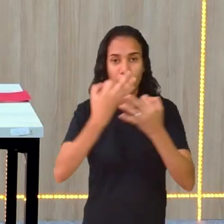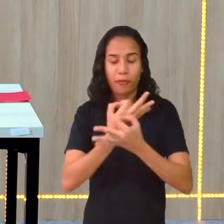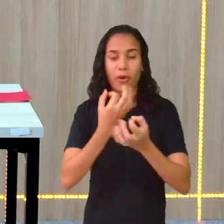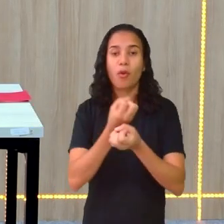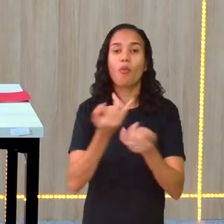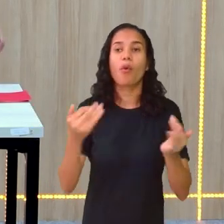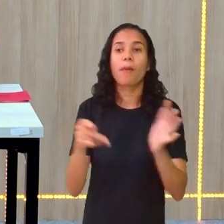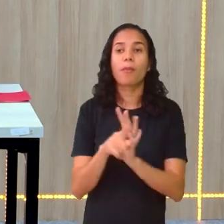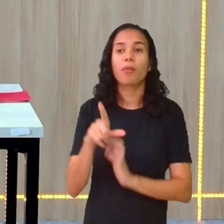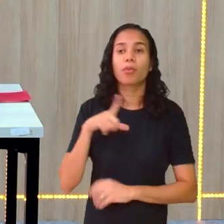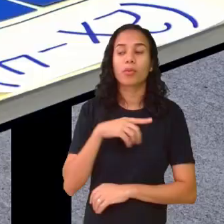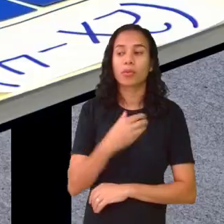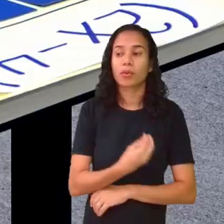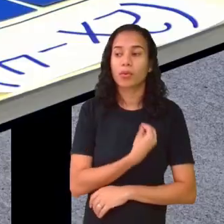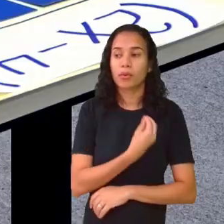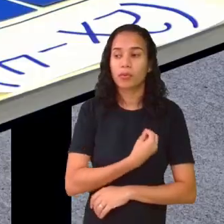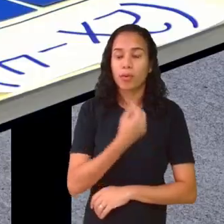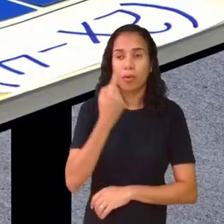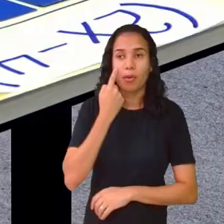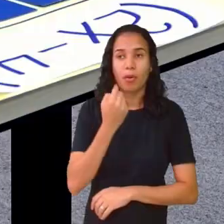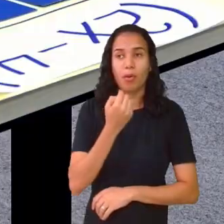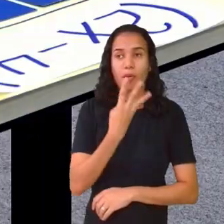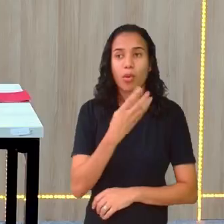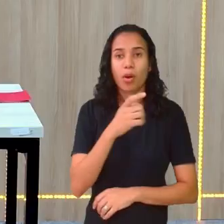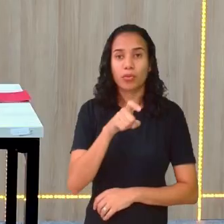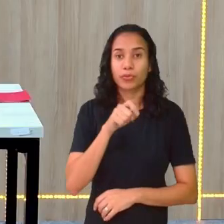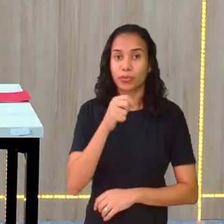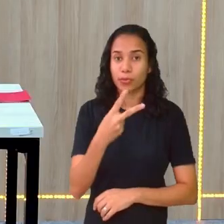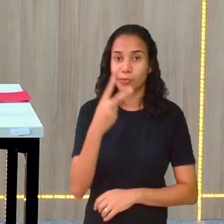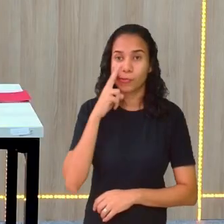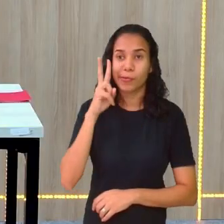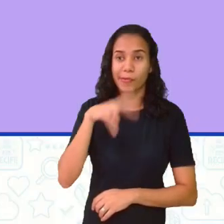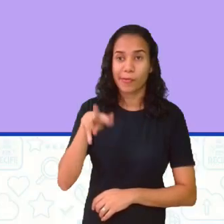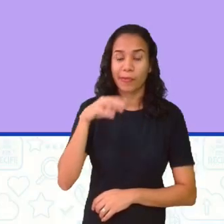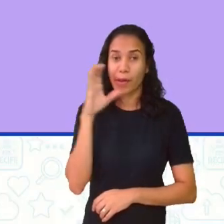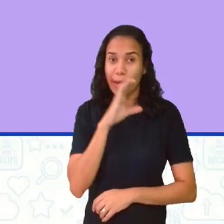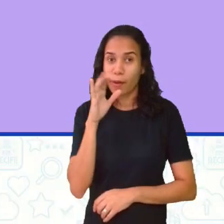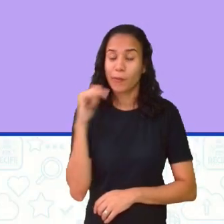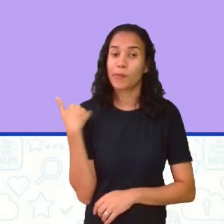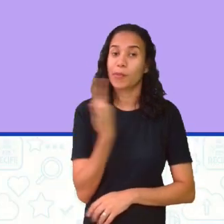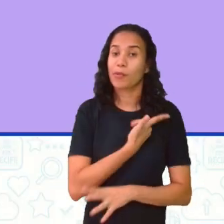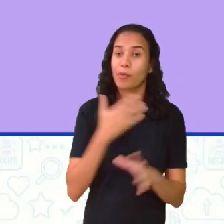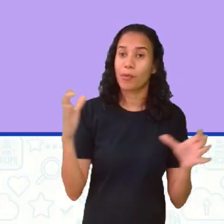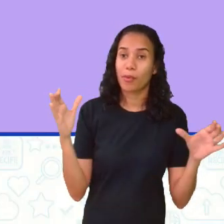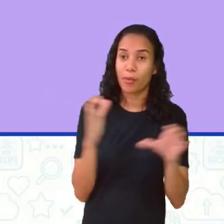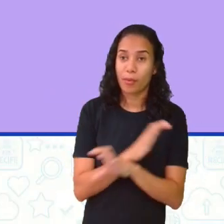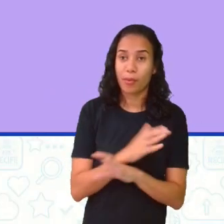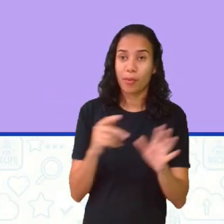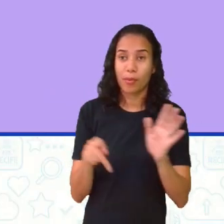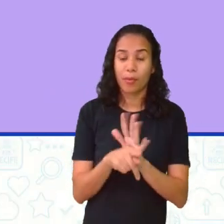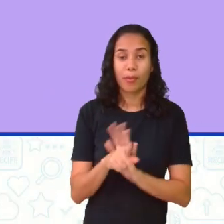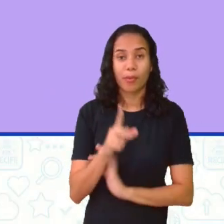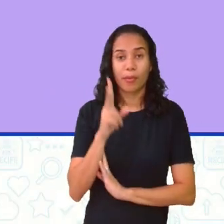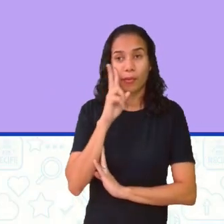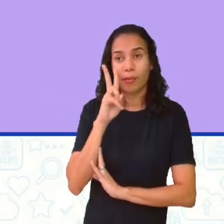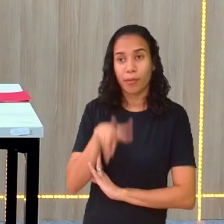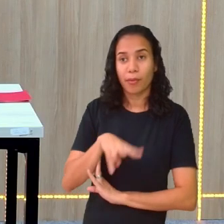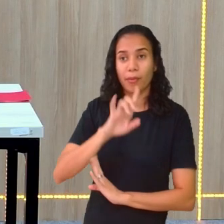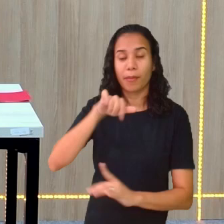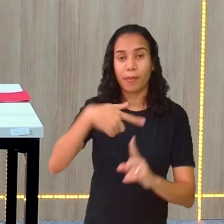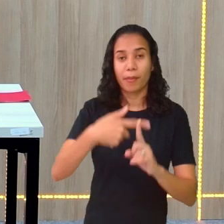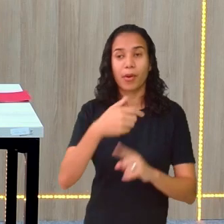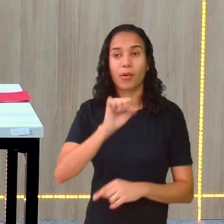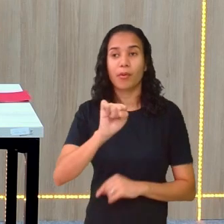Quanto dá? 4x2. Vamos lá? Aqui, rapidinho para terminar. Ó, 4x2 mais